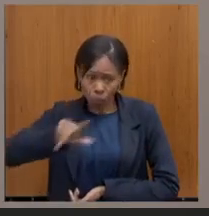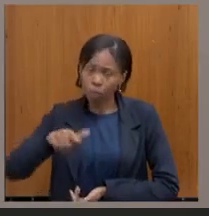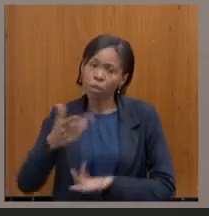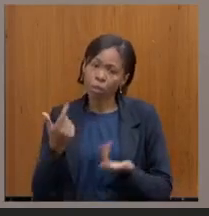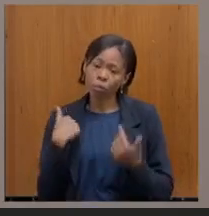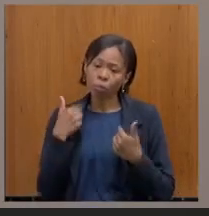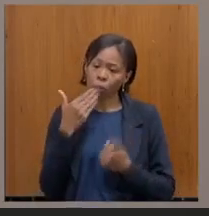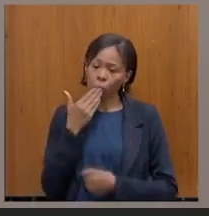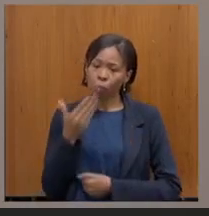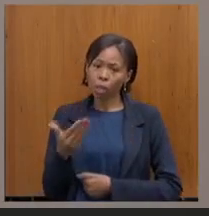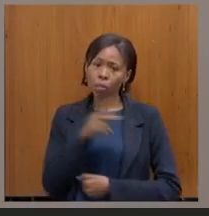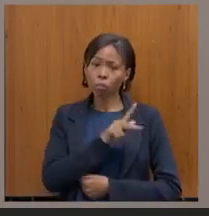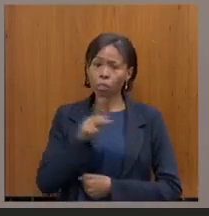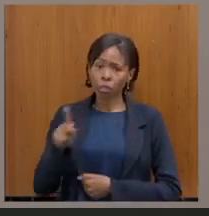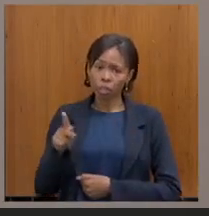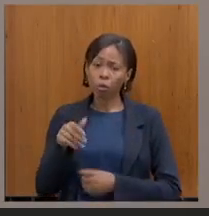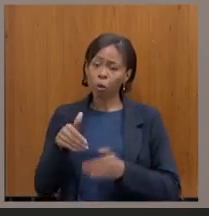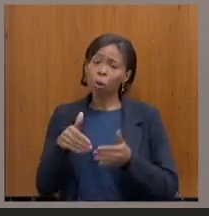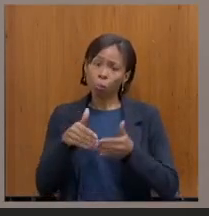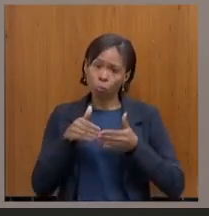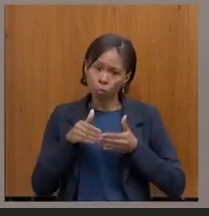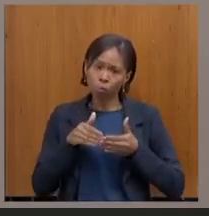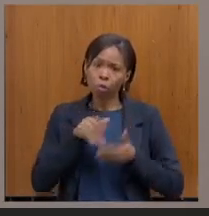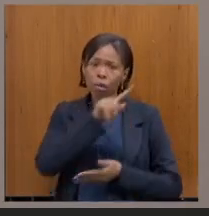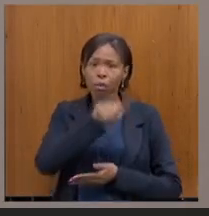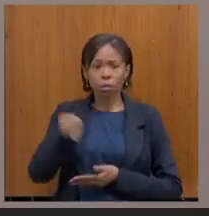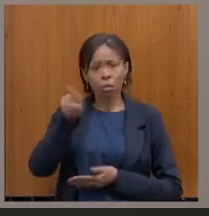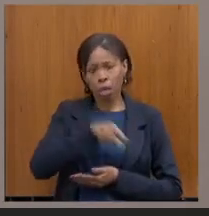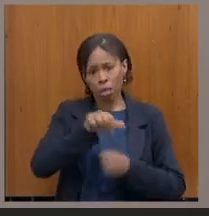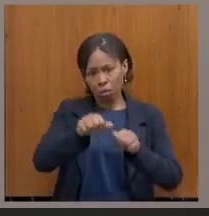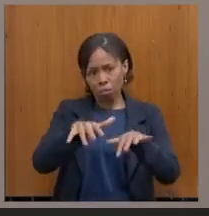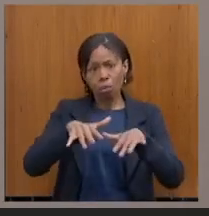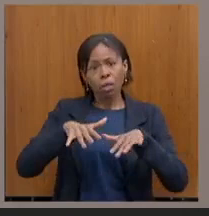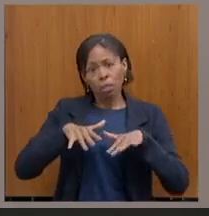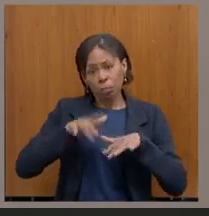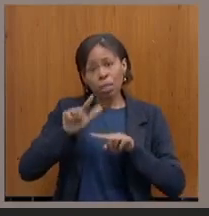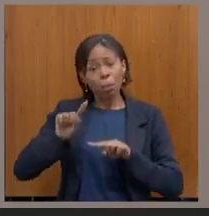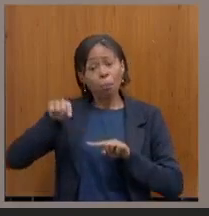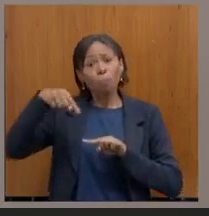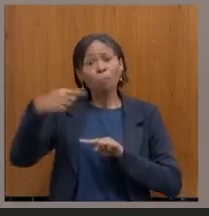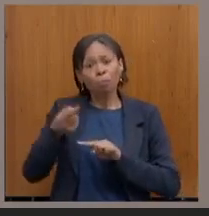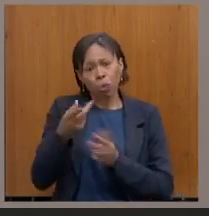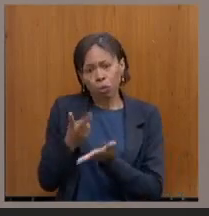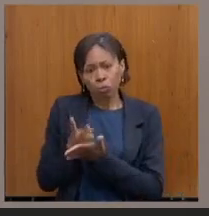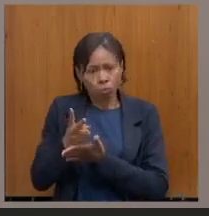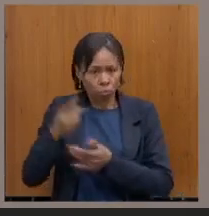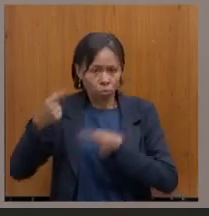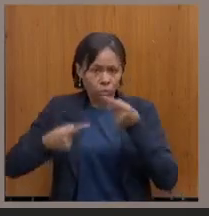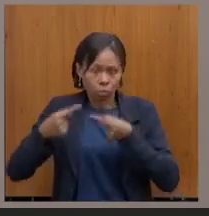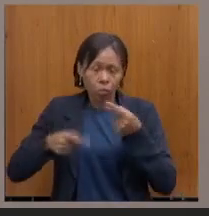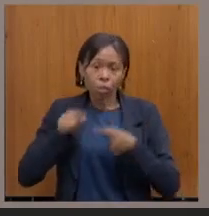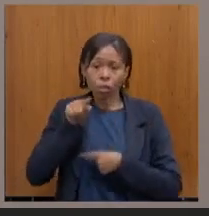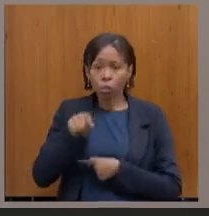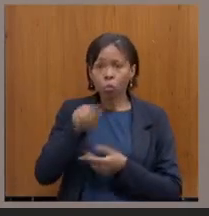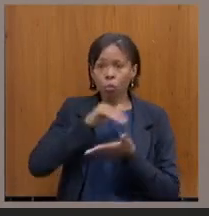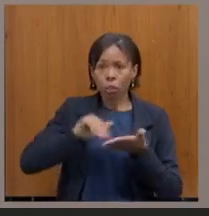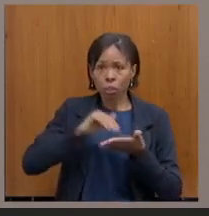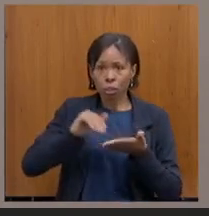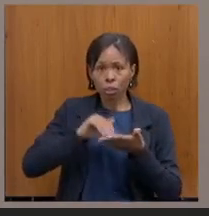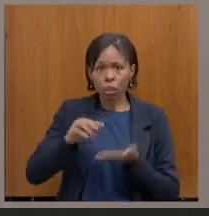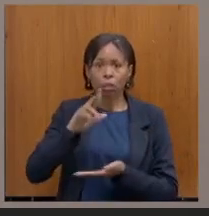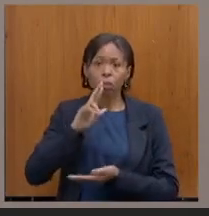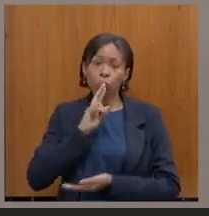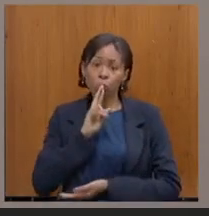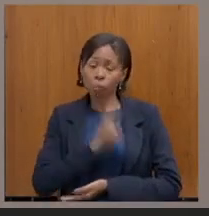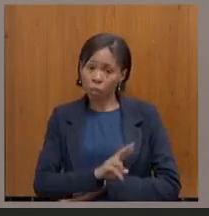da audiência para que a gente, em outro momento, tendo a oportunidade de um debate, tempo para o secretário responder, a gente possa